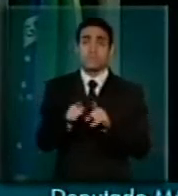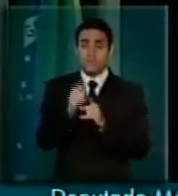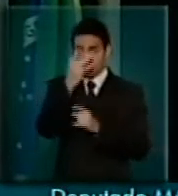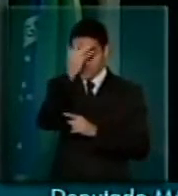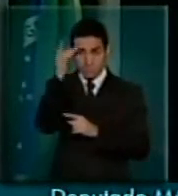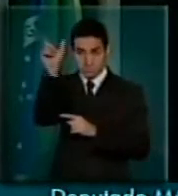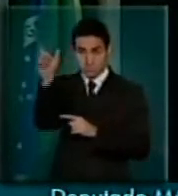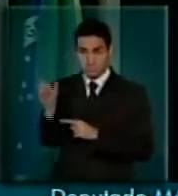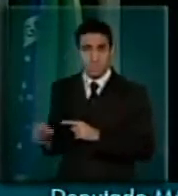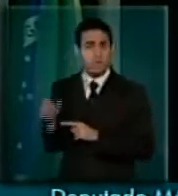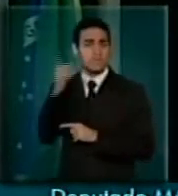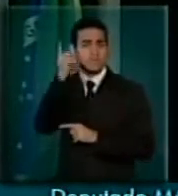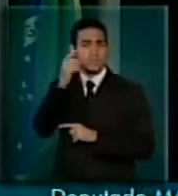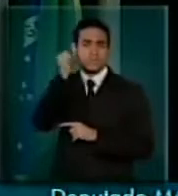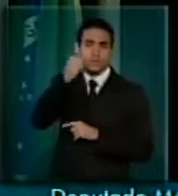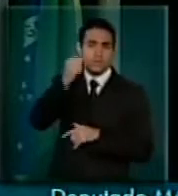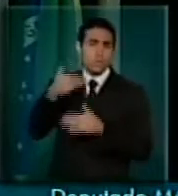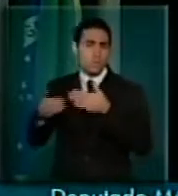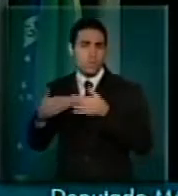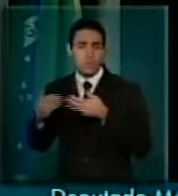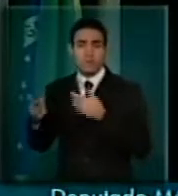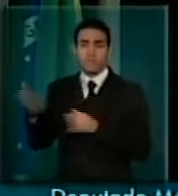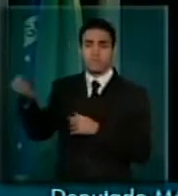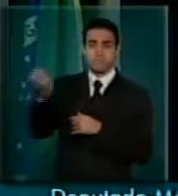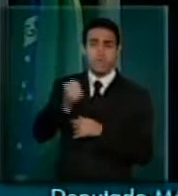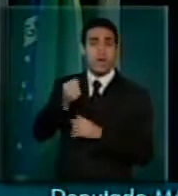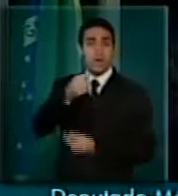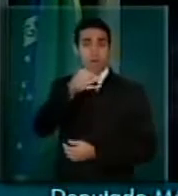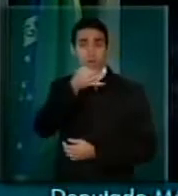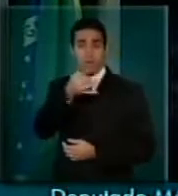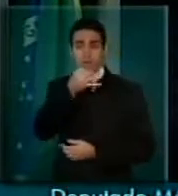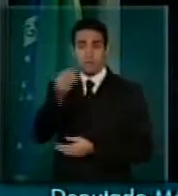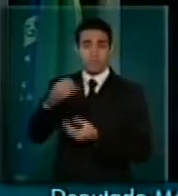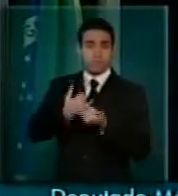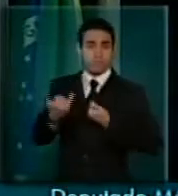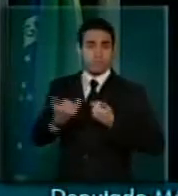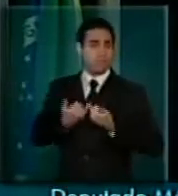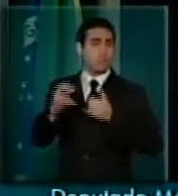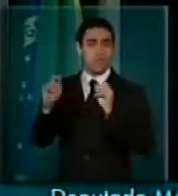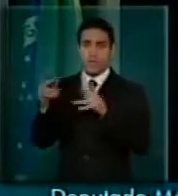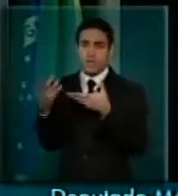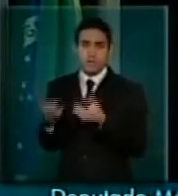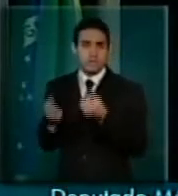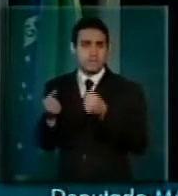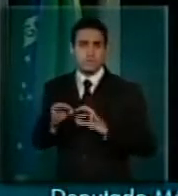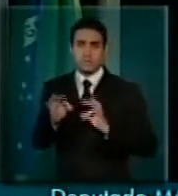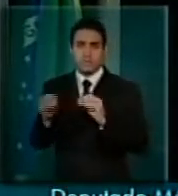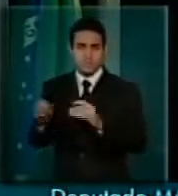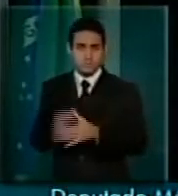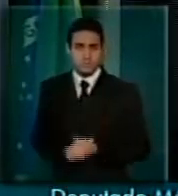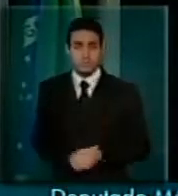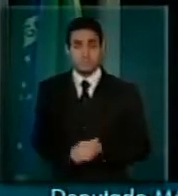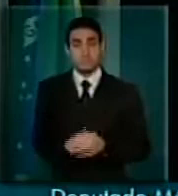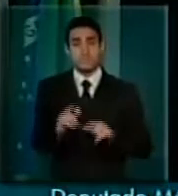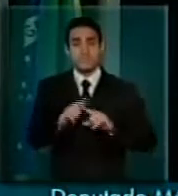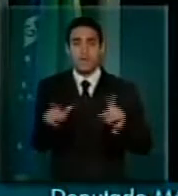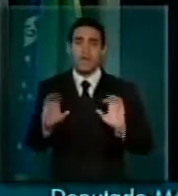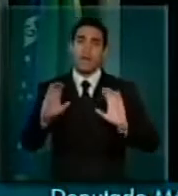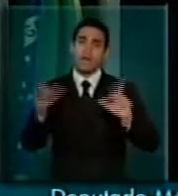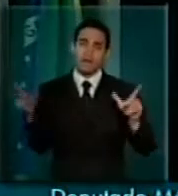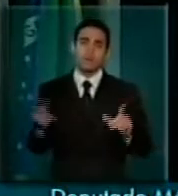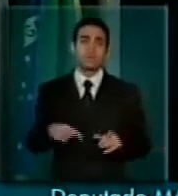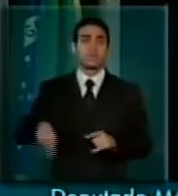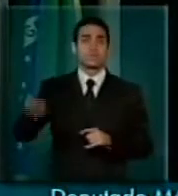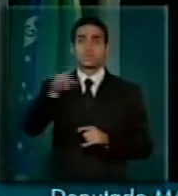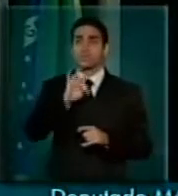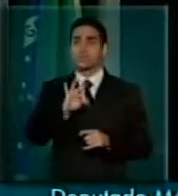e que tenha sido considerado. Naturalmente, não pude atender a todas